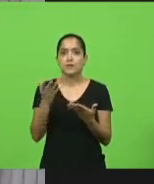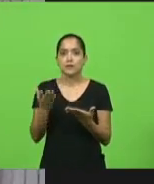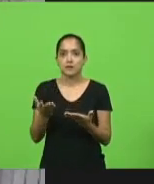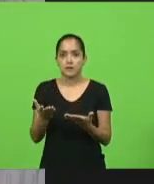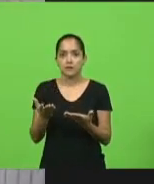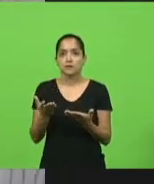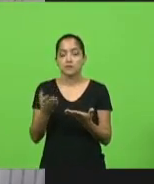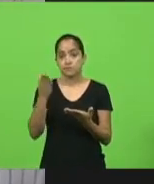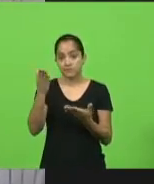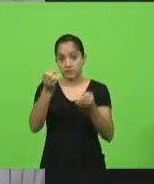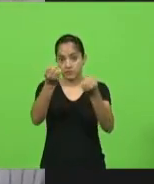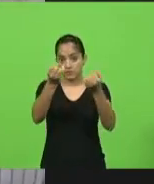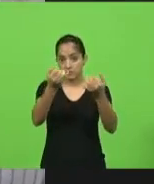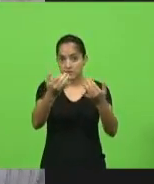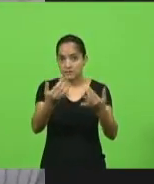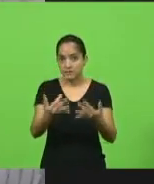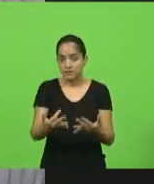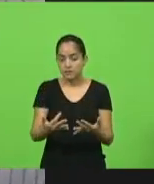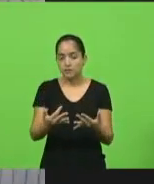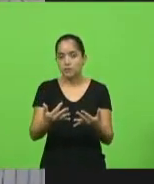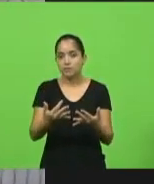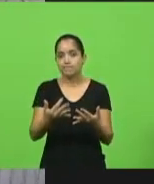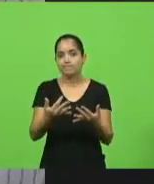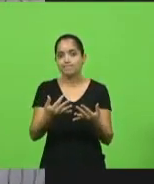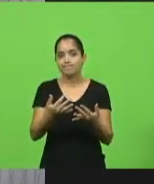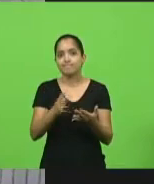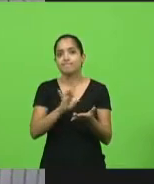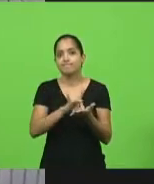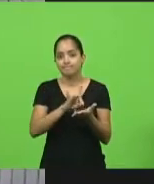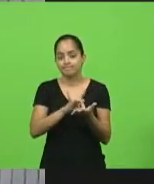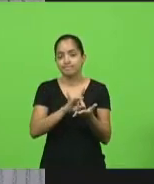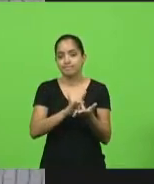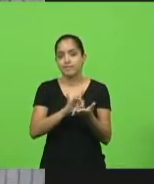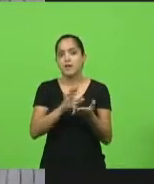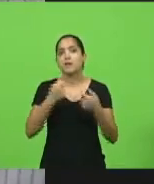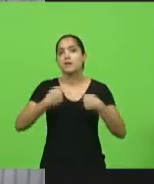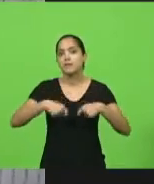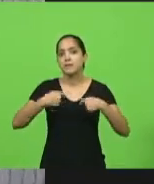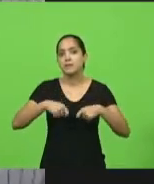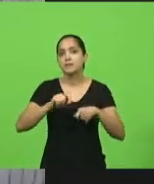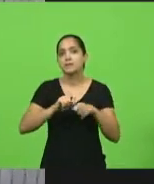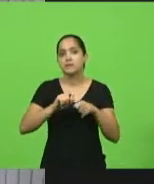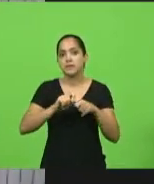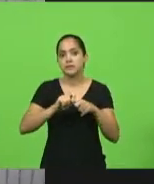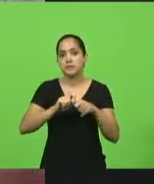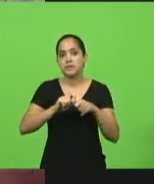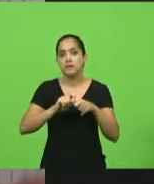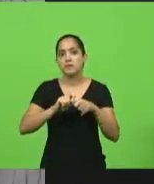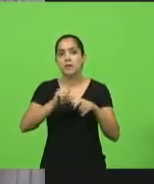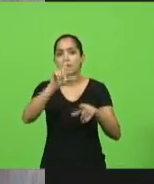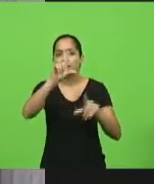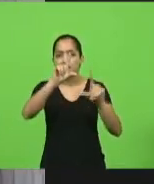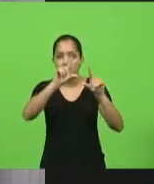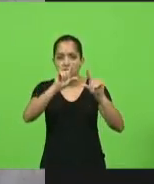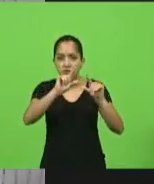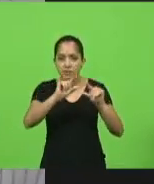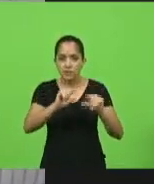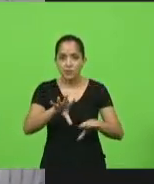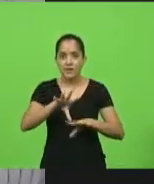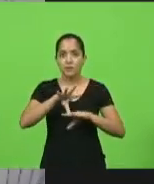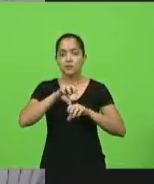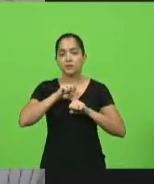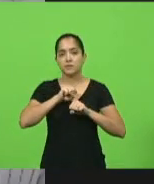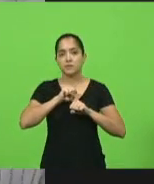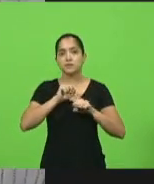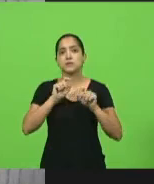isso que você levantou. O que nós precisamos fazer para diminuir a contaminação das pessoas?